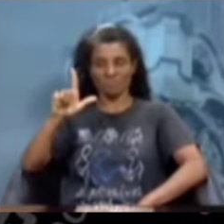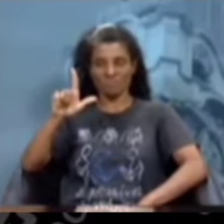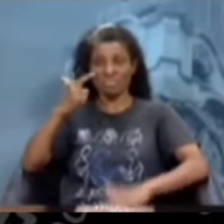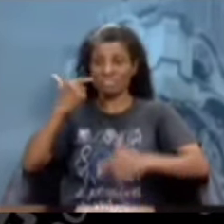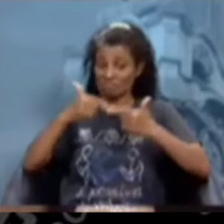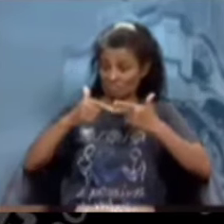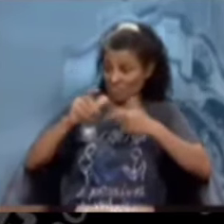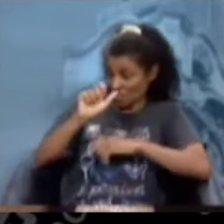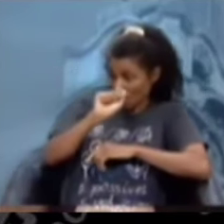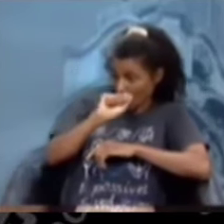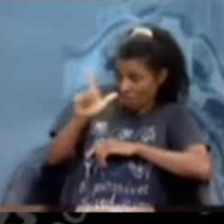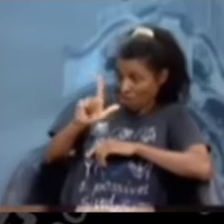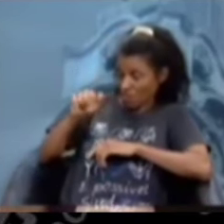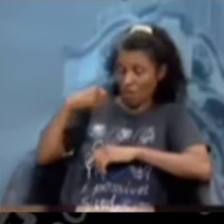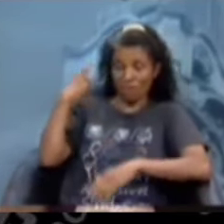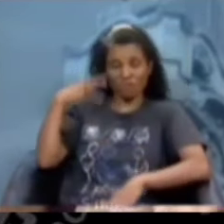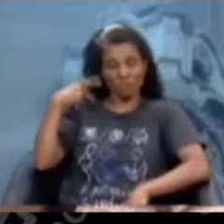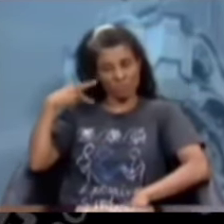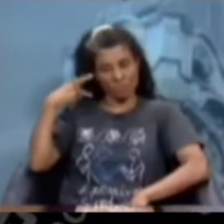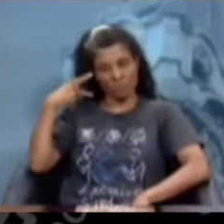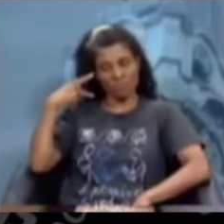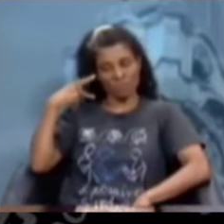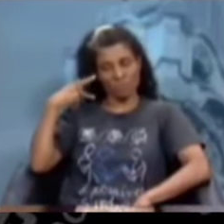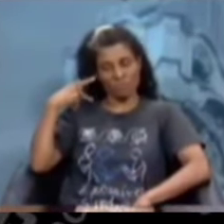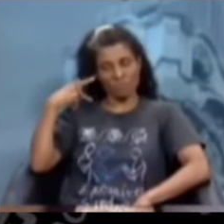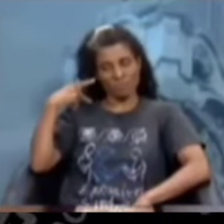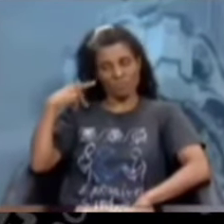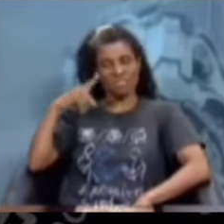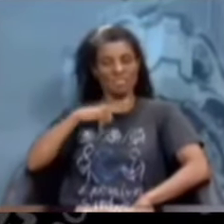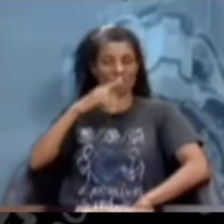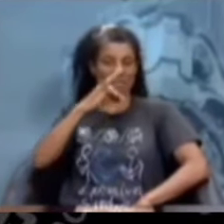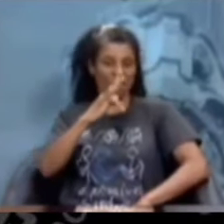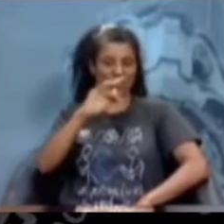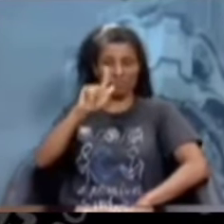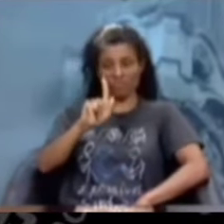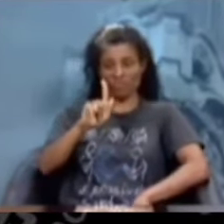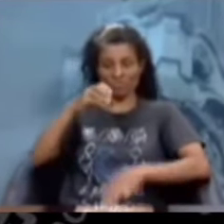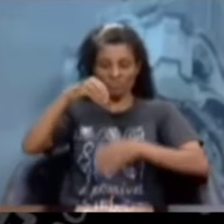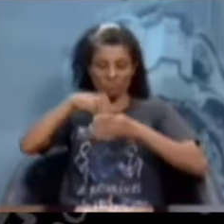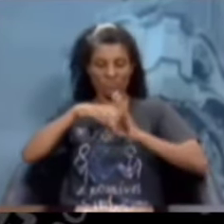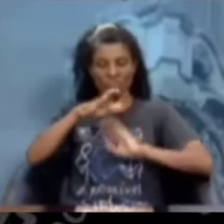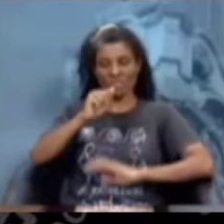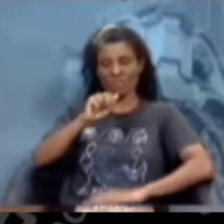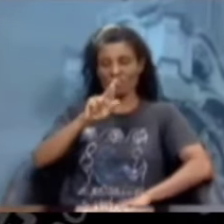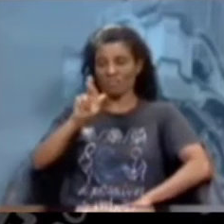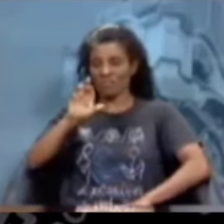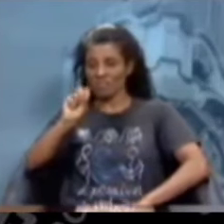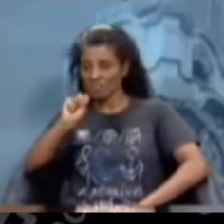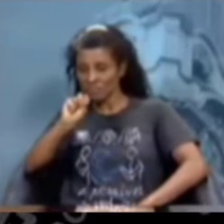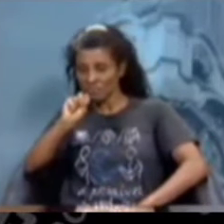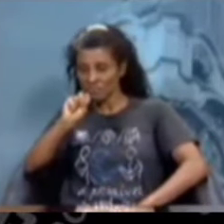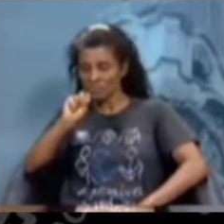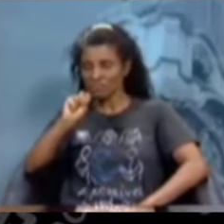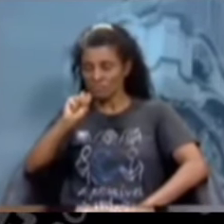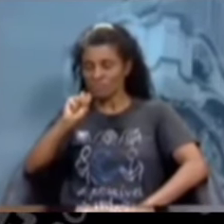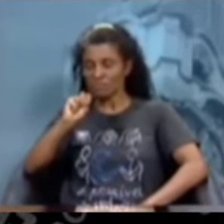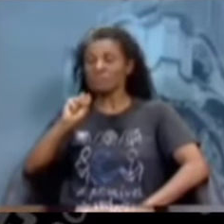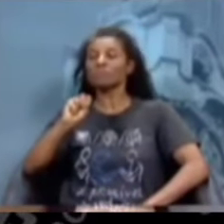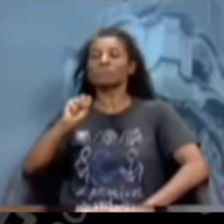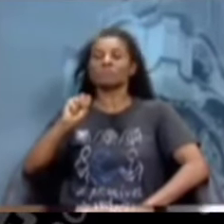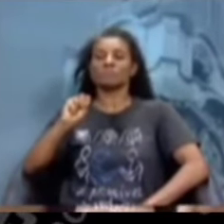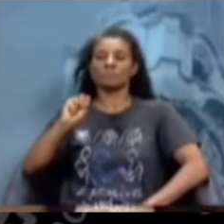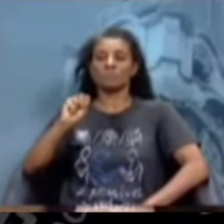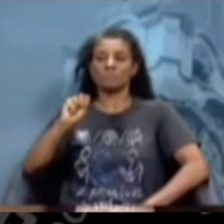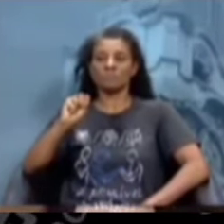Alvorada como vereador, tem FG dentro da Carris e